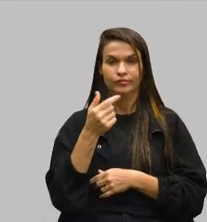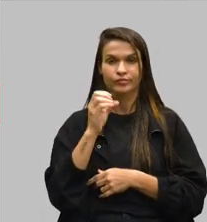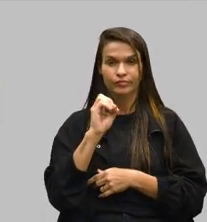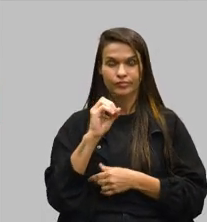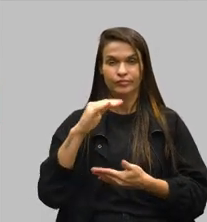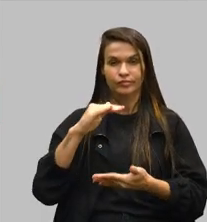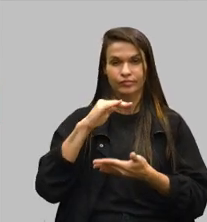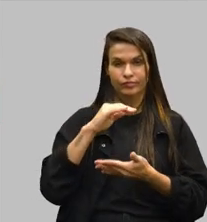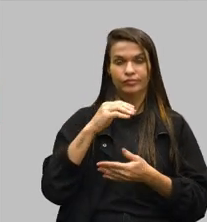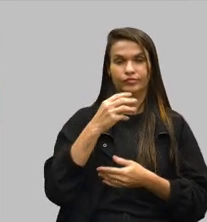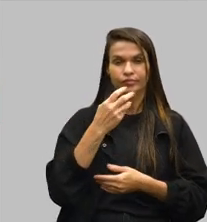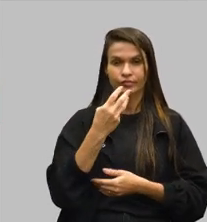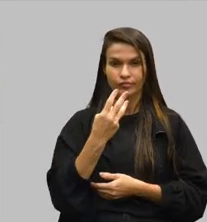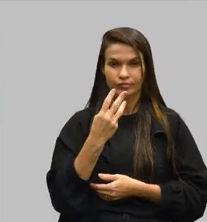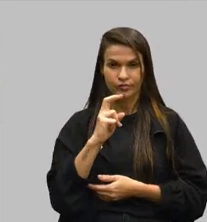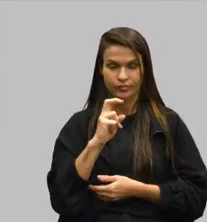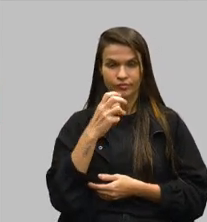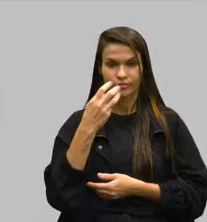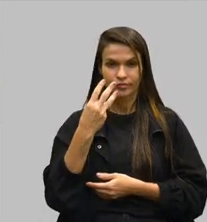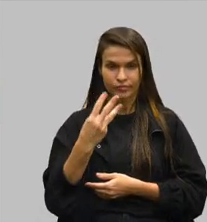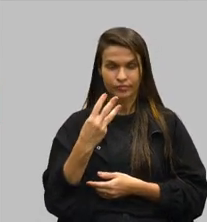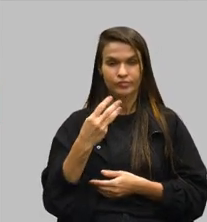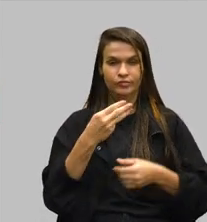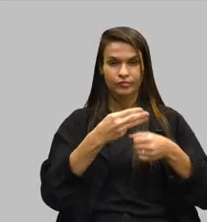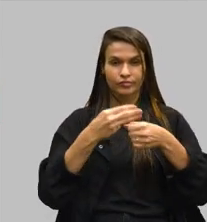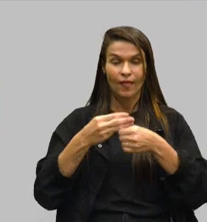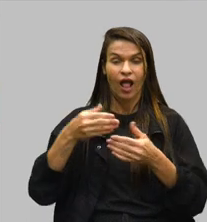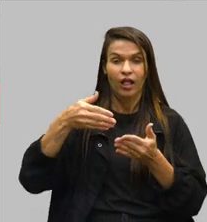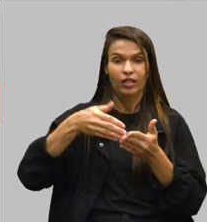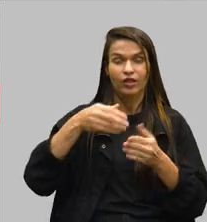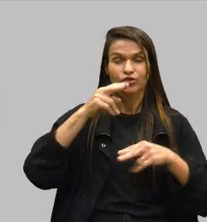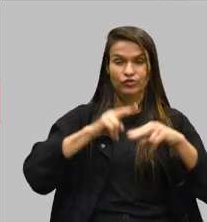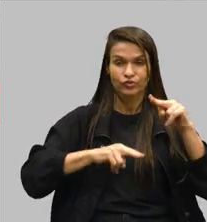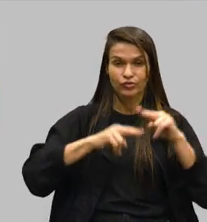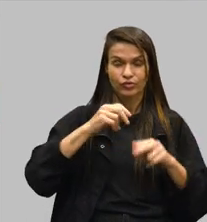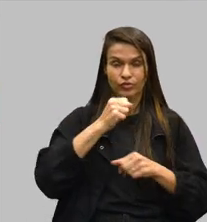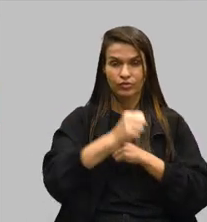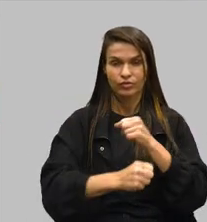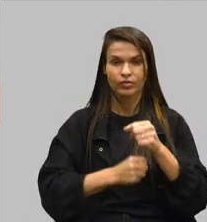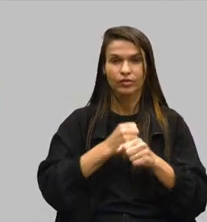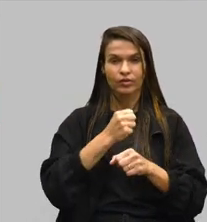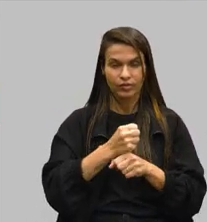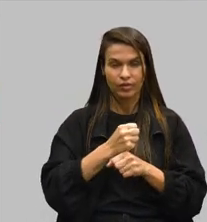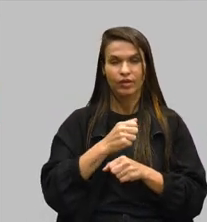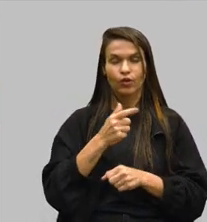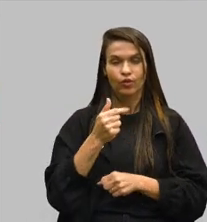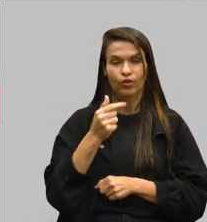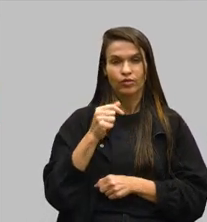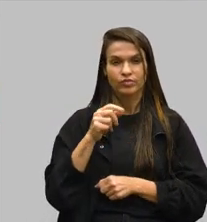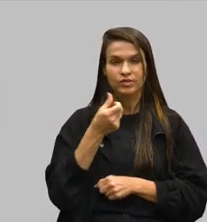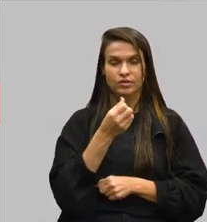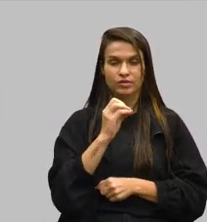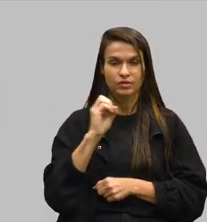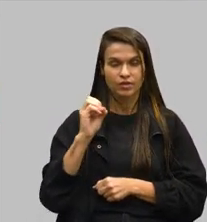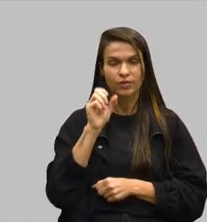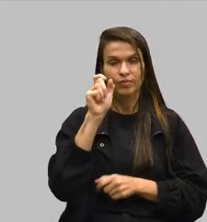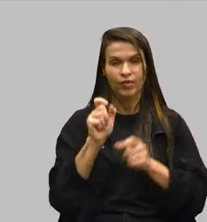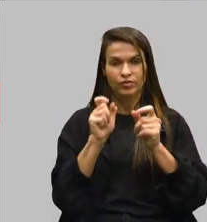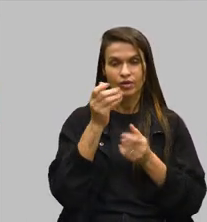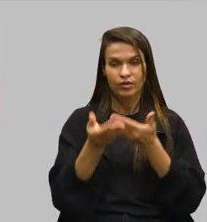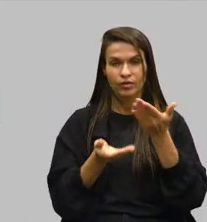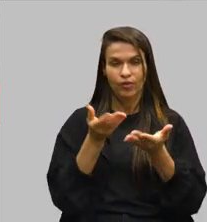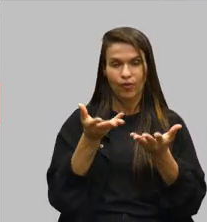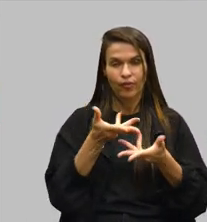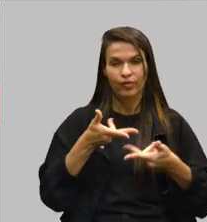56 municípios até junho do ano que vem. O trajeto renda, no primeiro ciclo, 12.600 pessoas atendidas em ações de